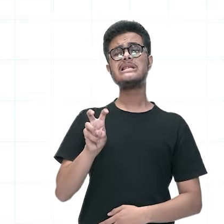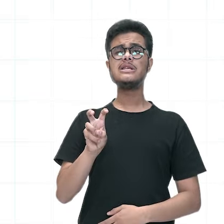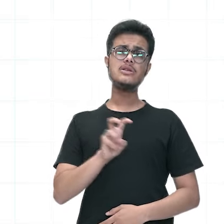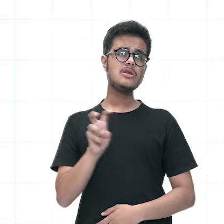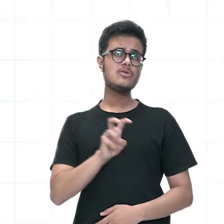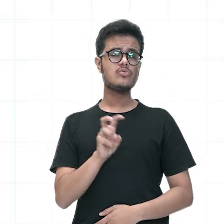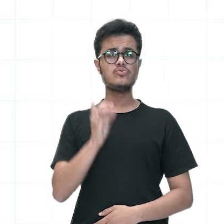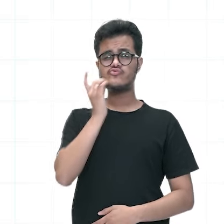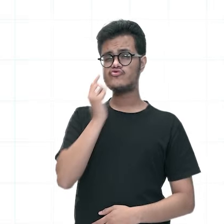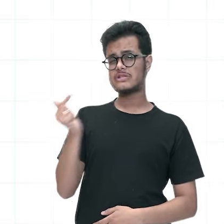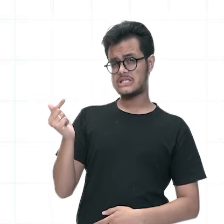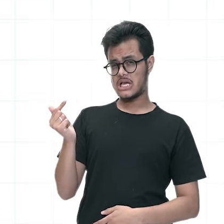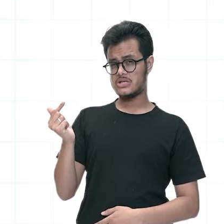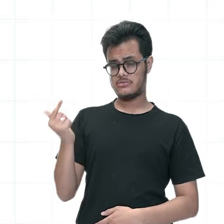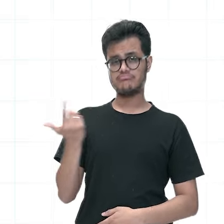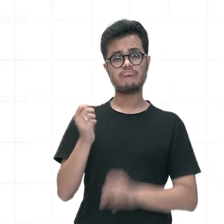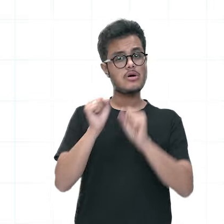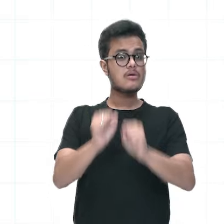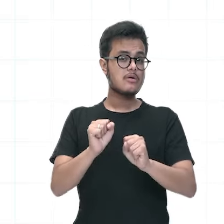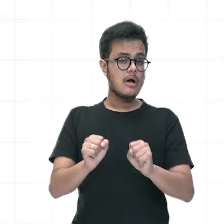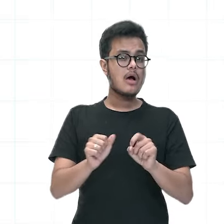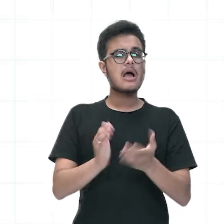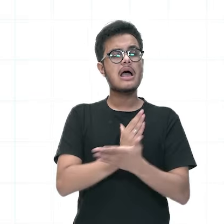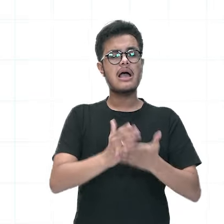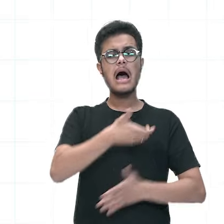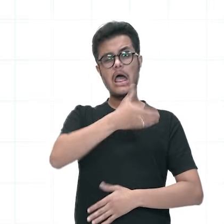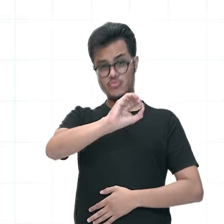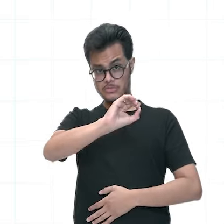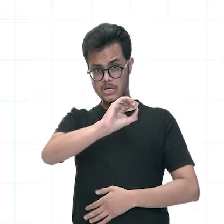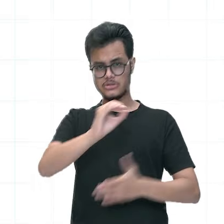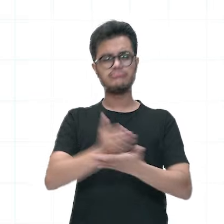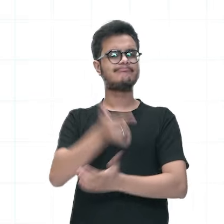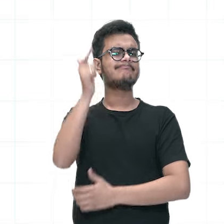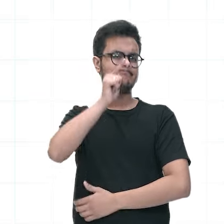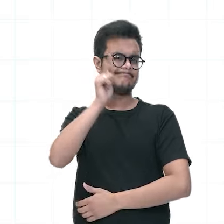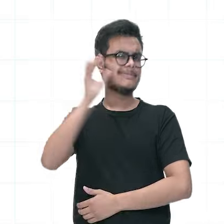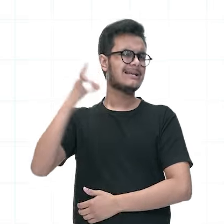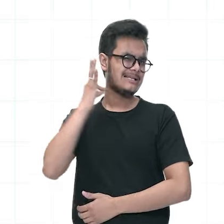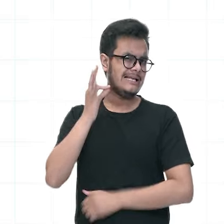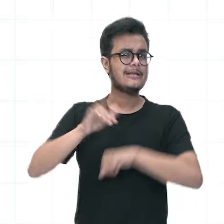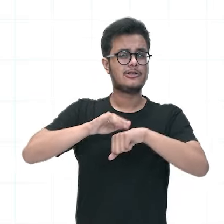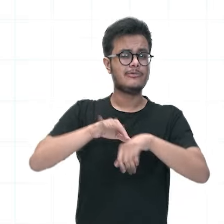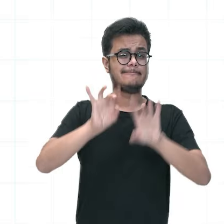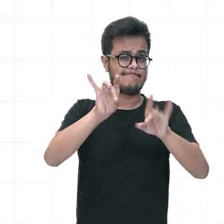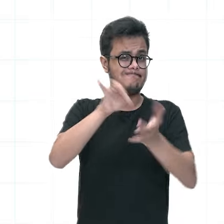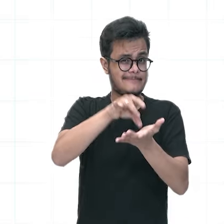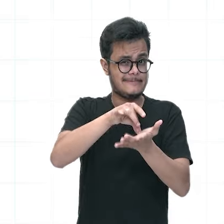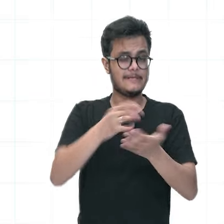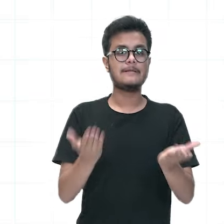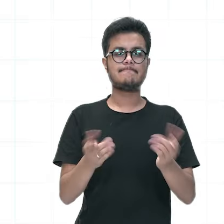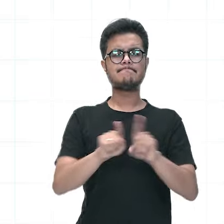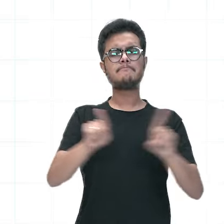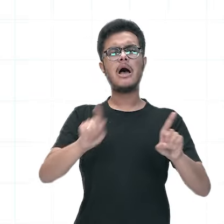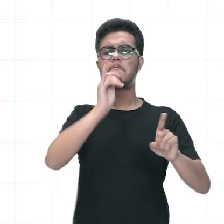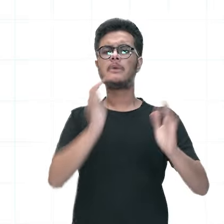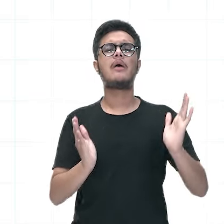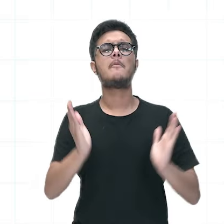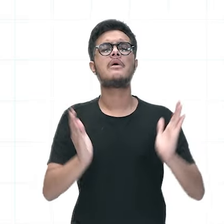de 5 a 7 dias, né? E pode chegar também até 10 dias. É o máximo, né? Mas o período aí de